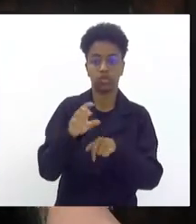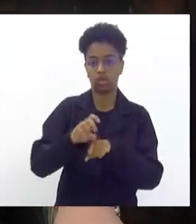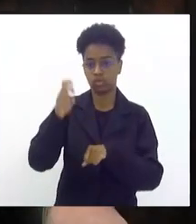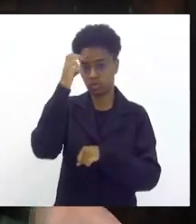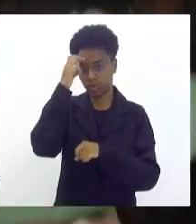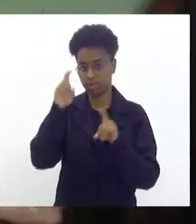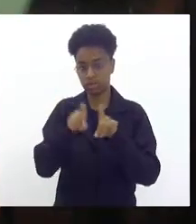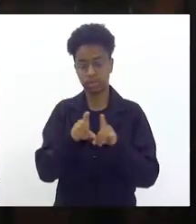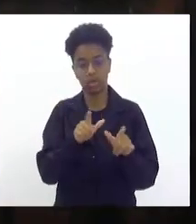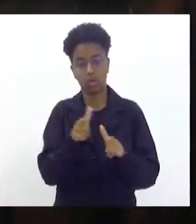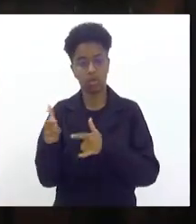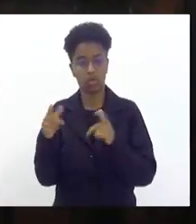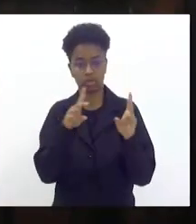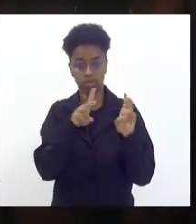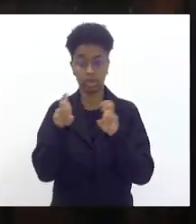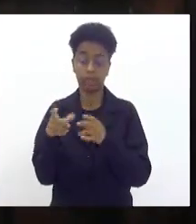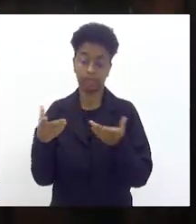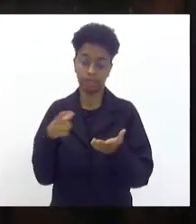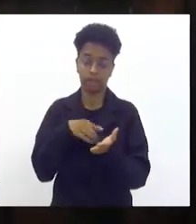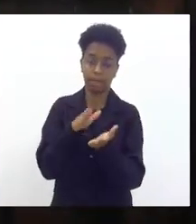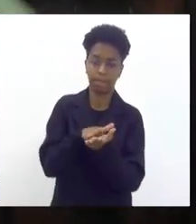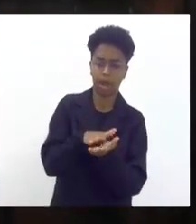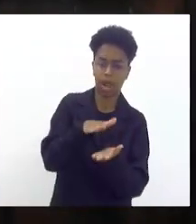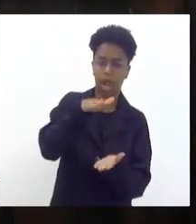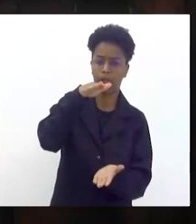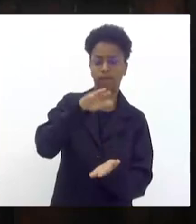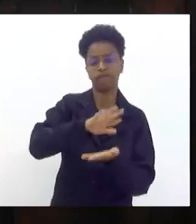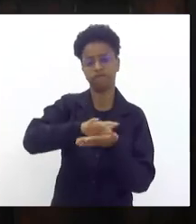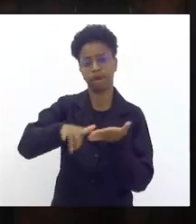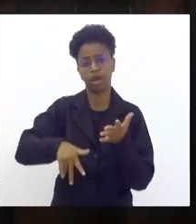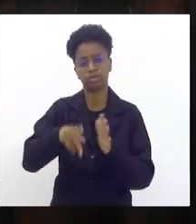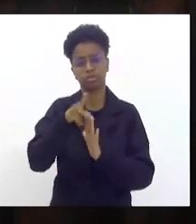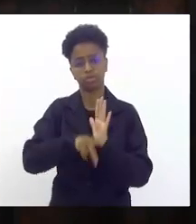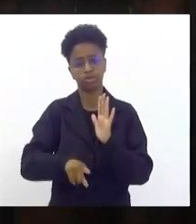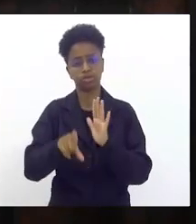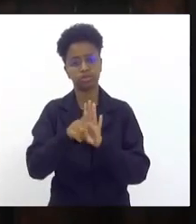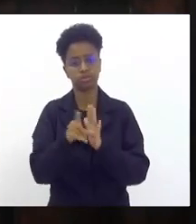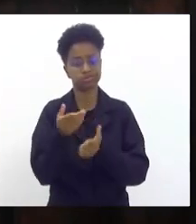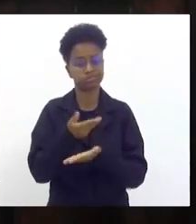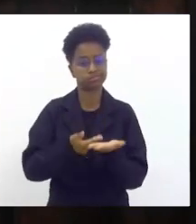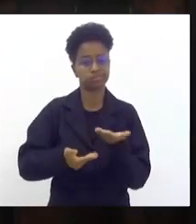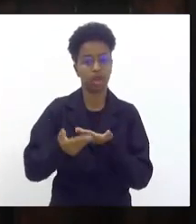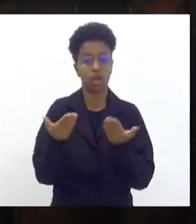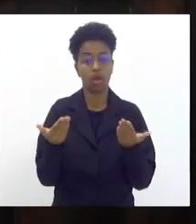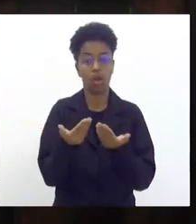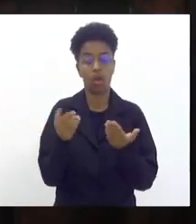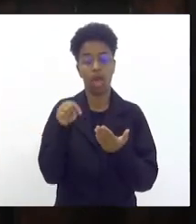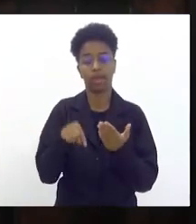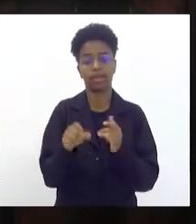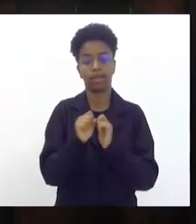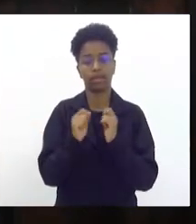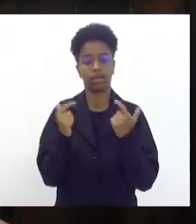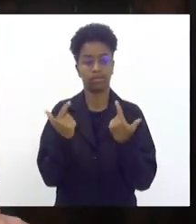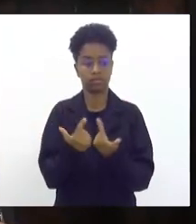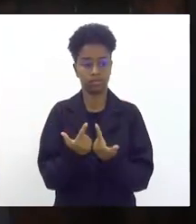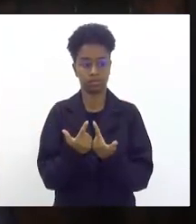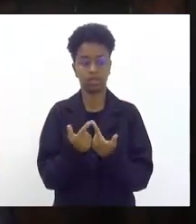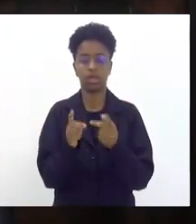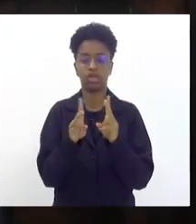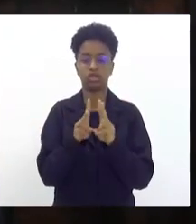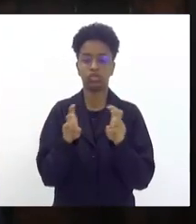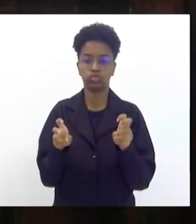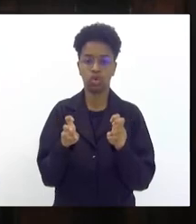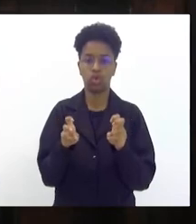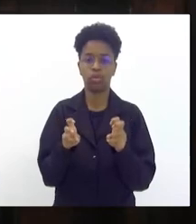outras providências ou seja um conjunto de projetos de lei que estão tramitando hoje na Assembleia Legislativa sobre a